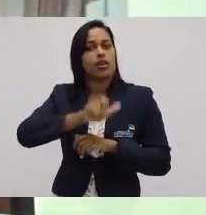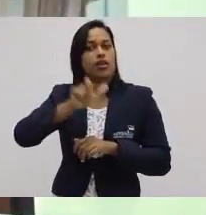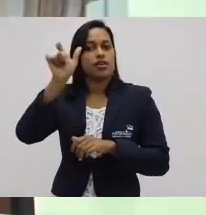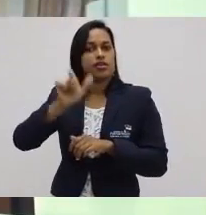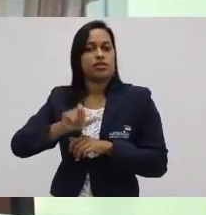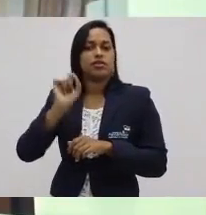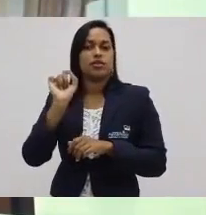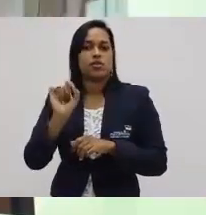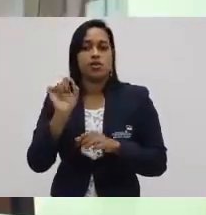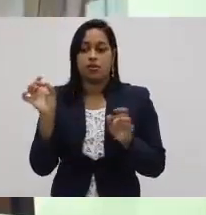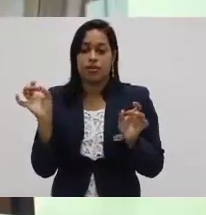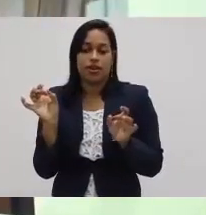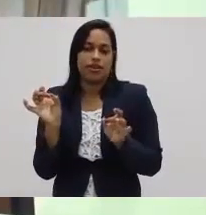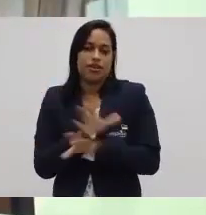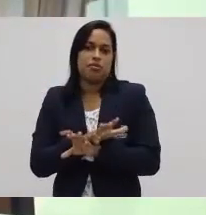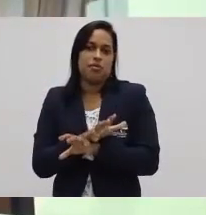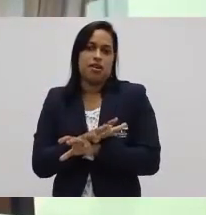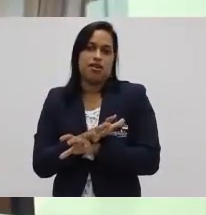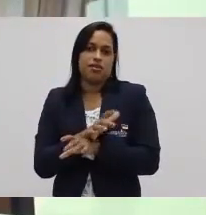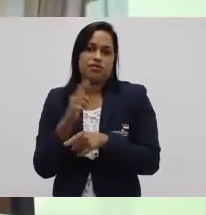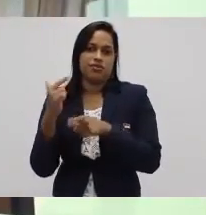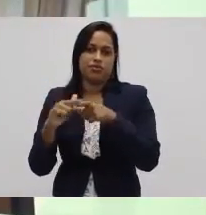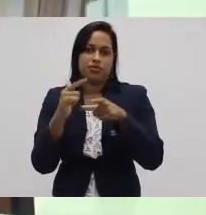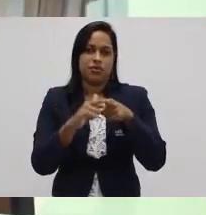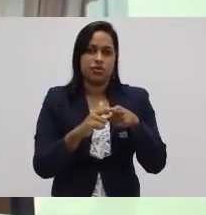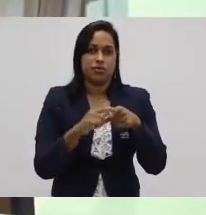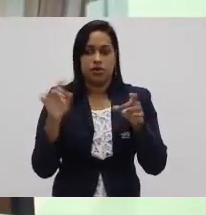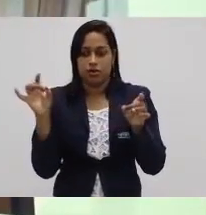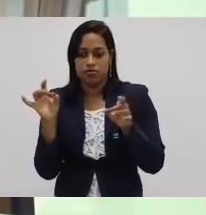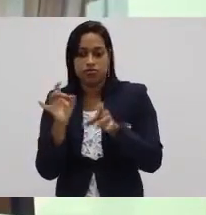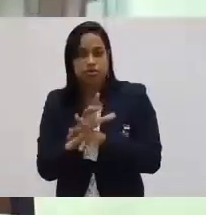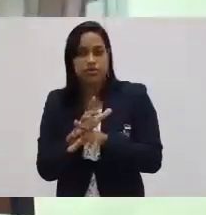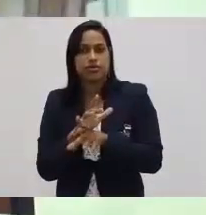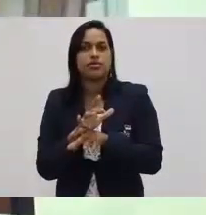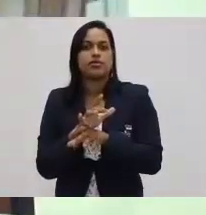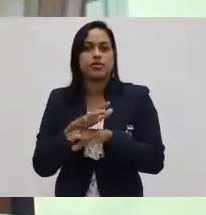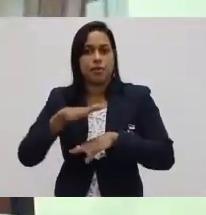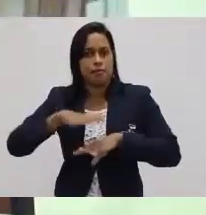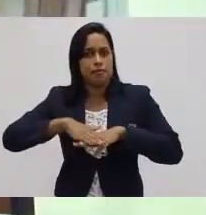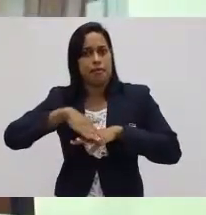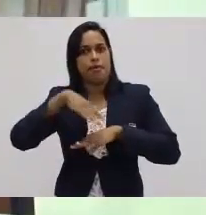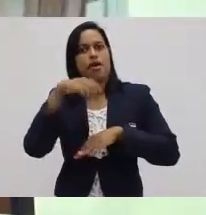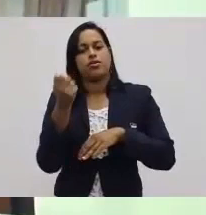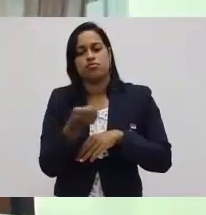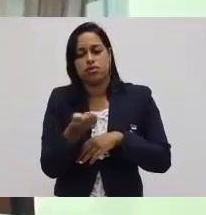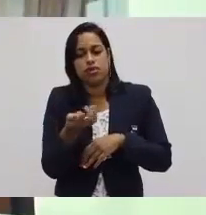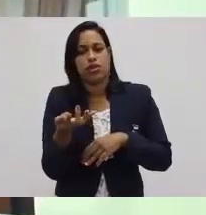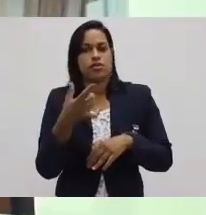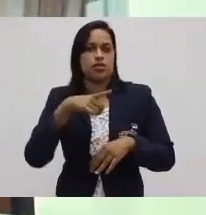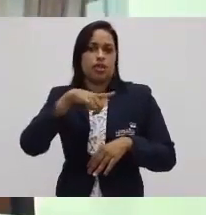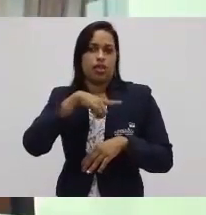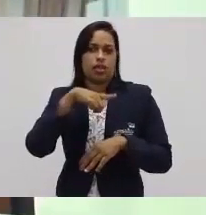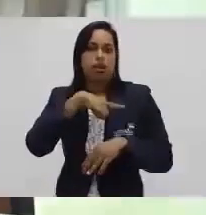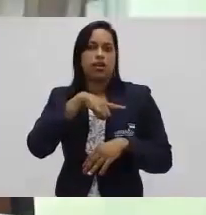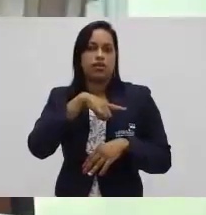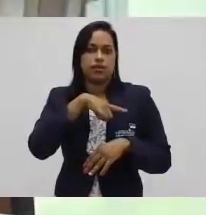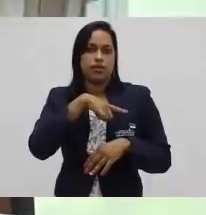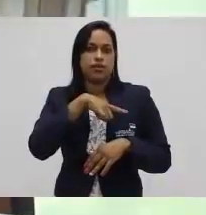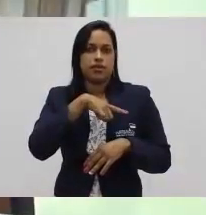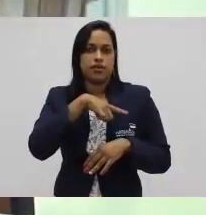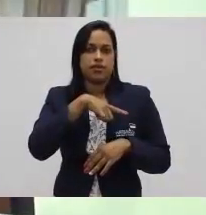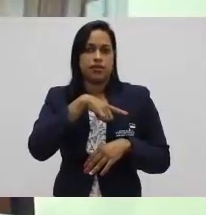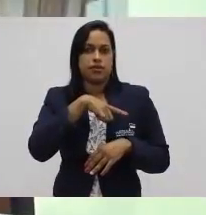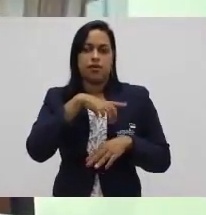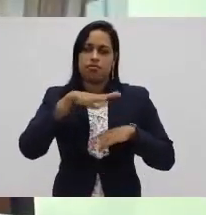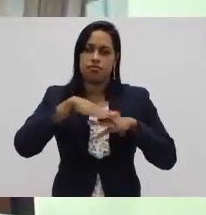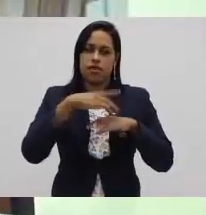a eliminação de desperdícios. Quanto menos eu desperdiço, maior produtividade eu tenho. Mais